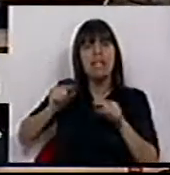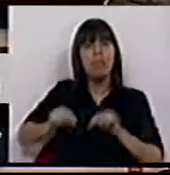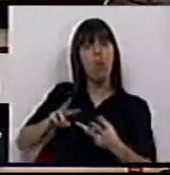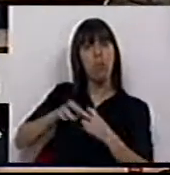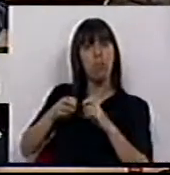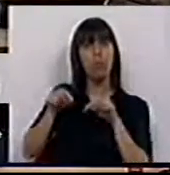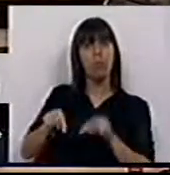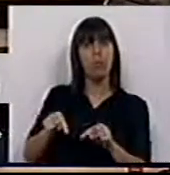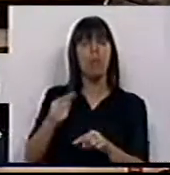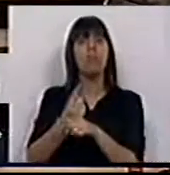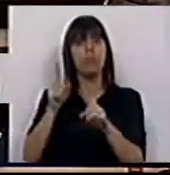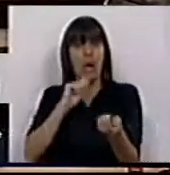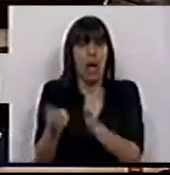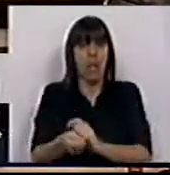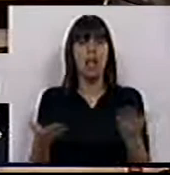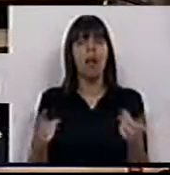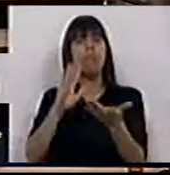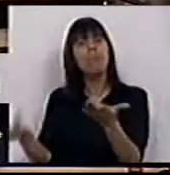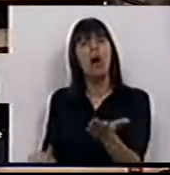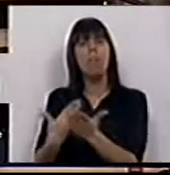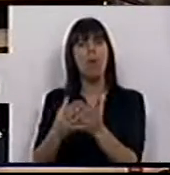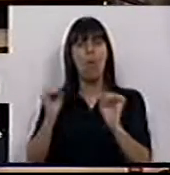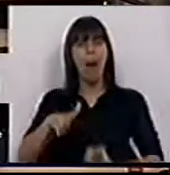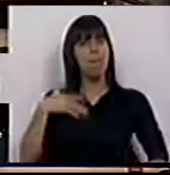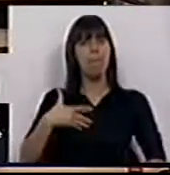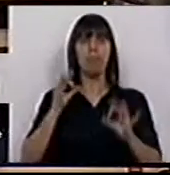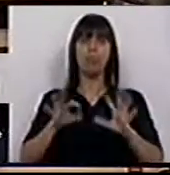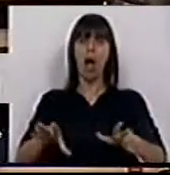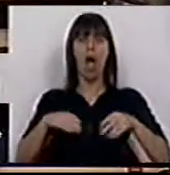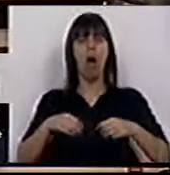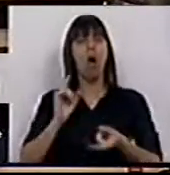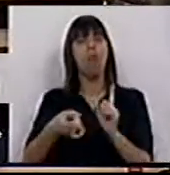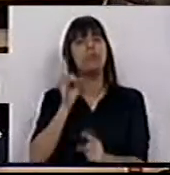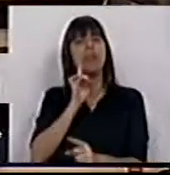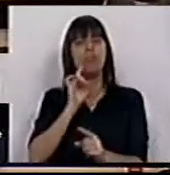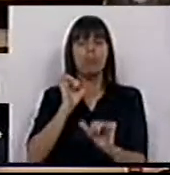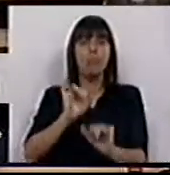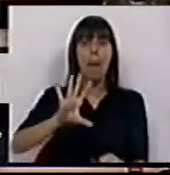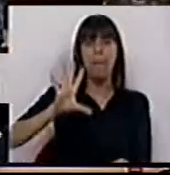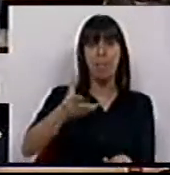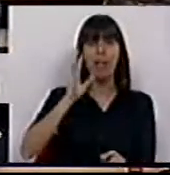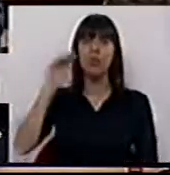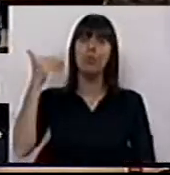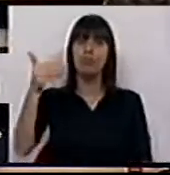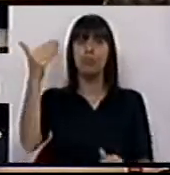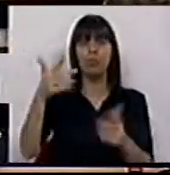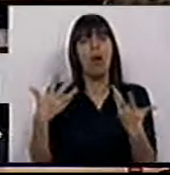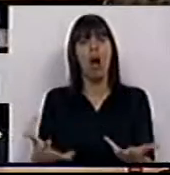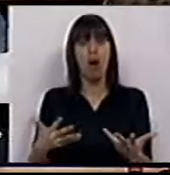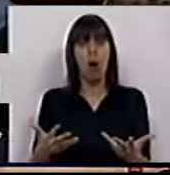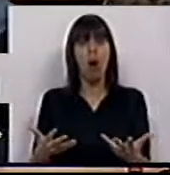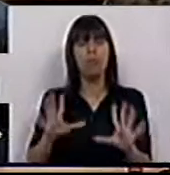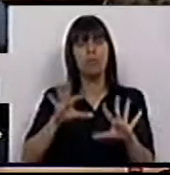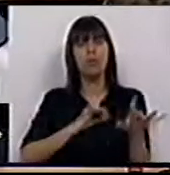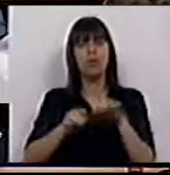problema. E é por isso que é radical. É uma proposta que não tem medo de assumir aquilo que é importante para o país e para o seu futuro neste momento.